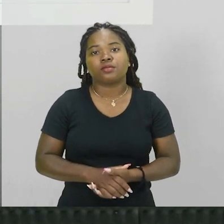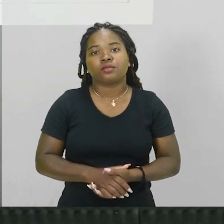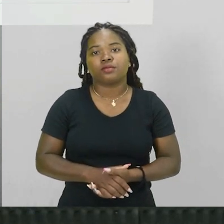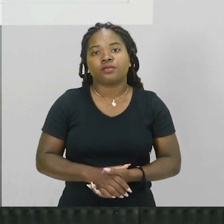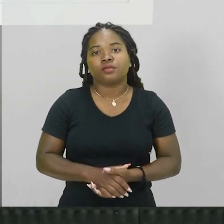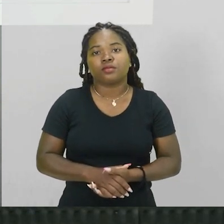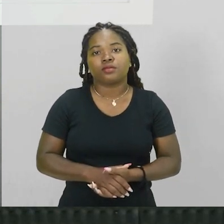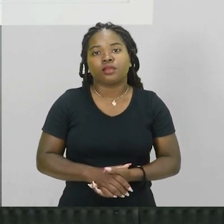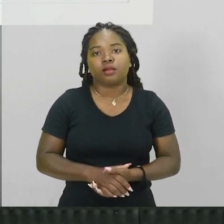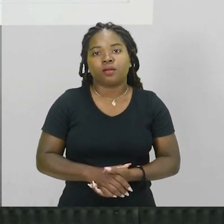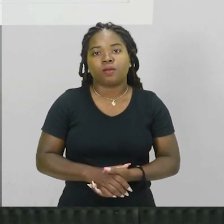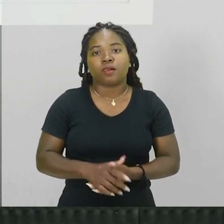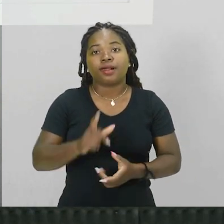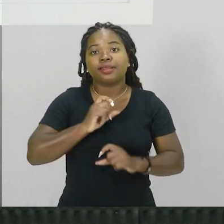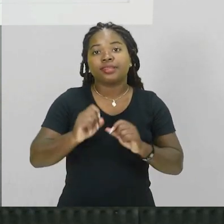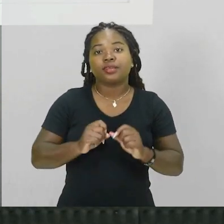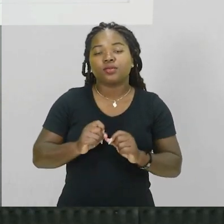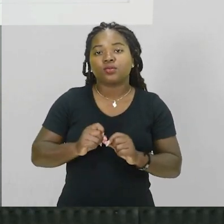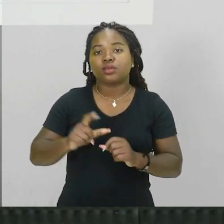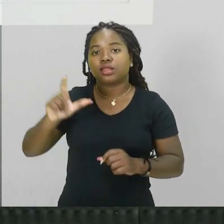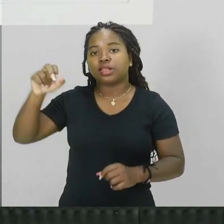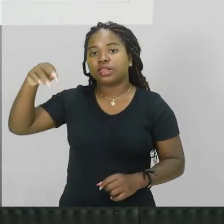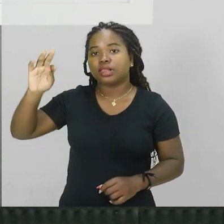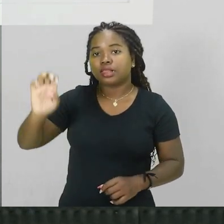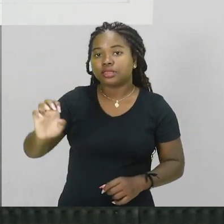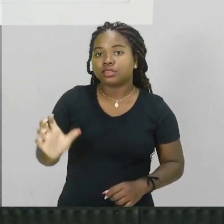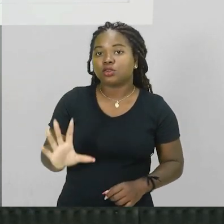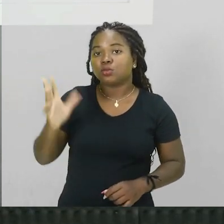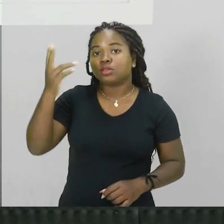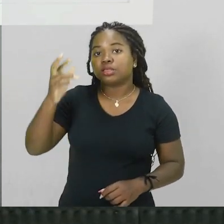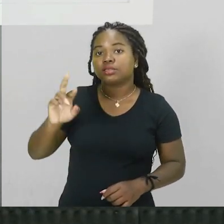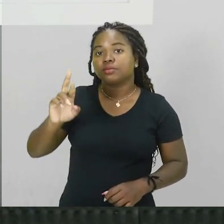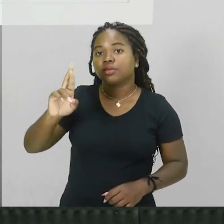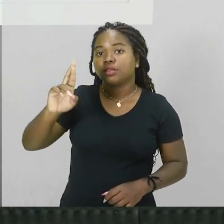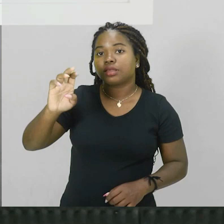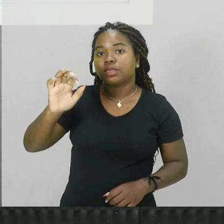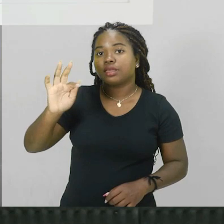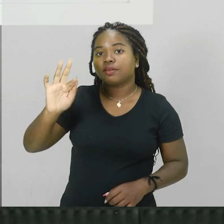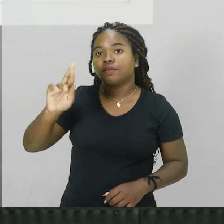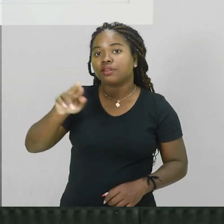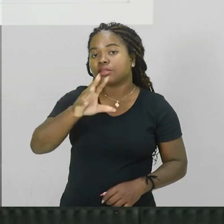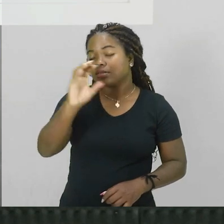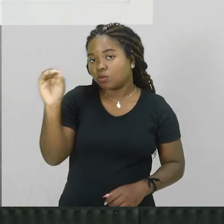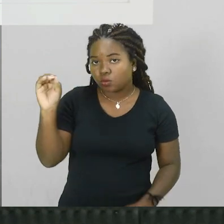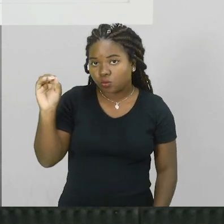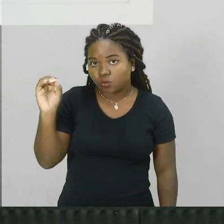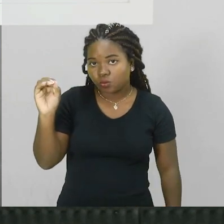graças a refração né? então elas funcionam por conta